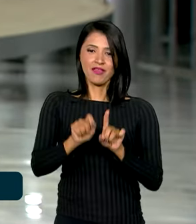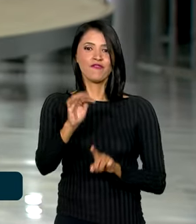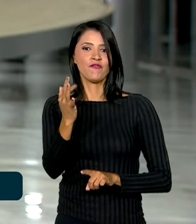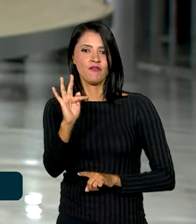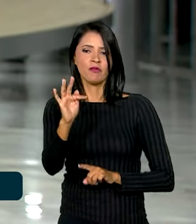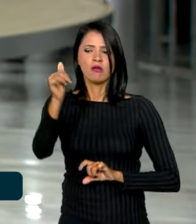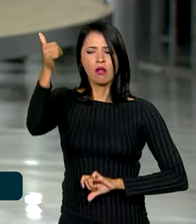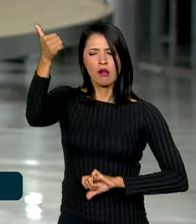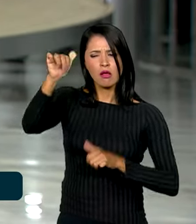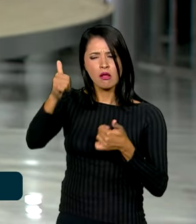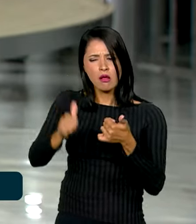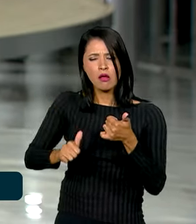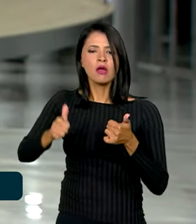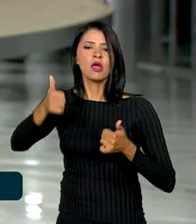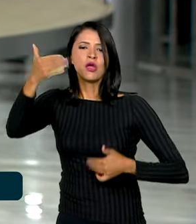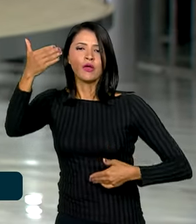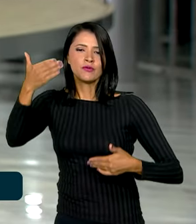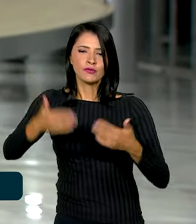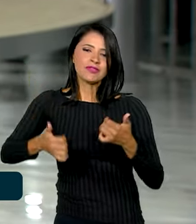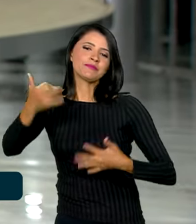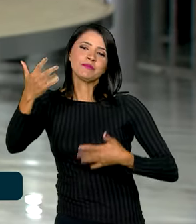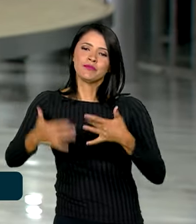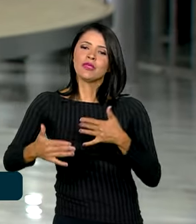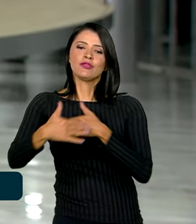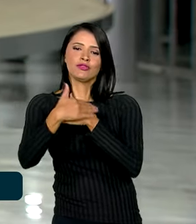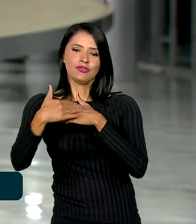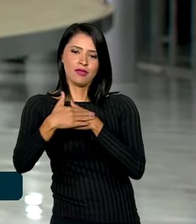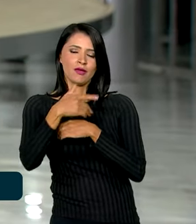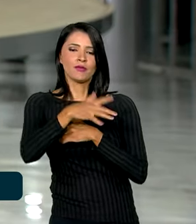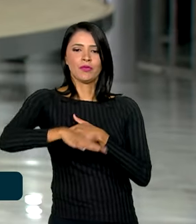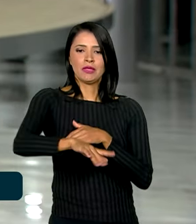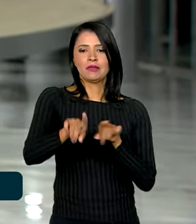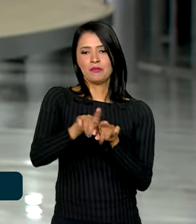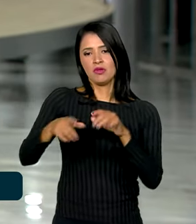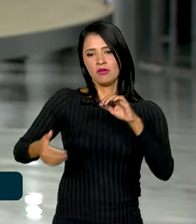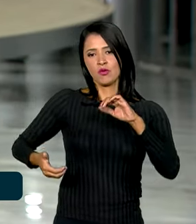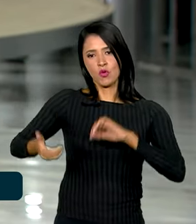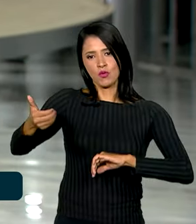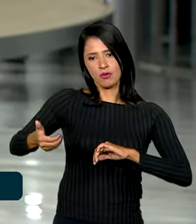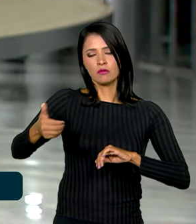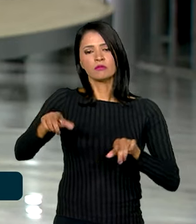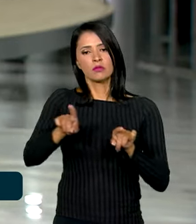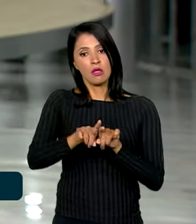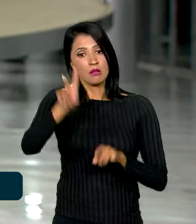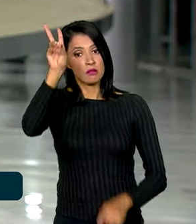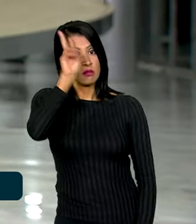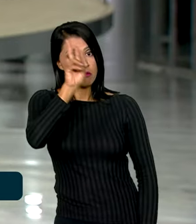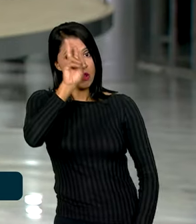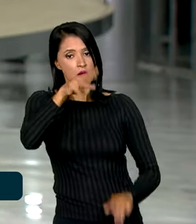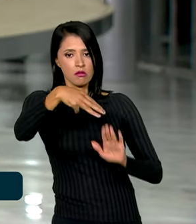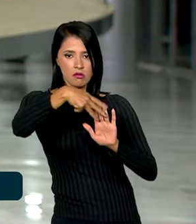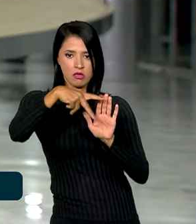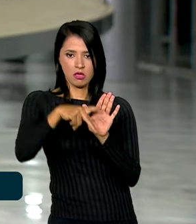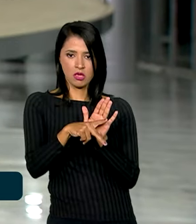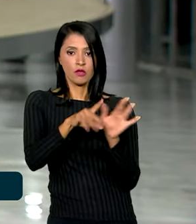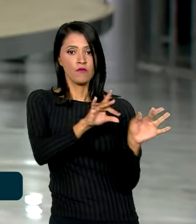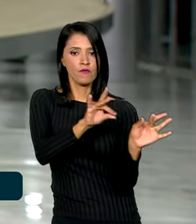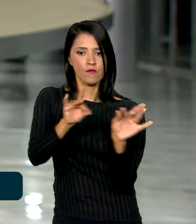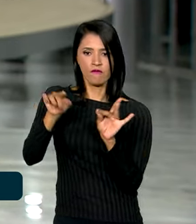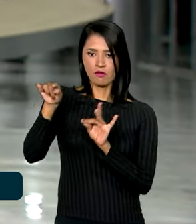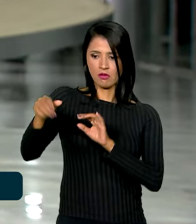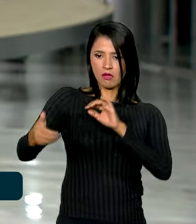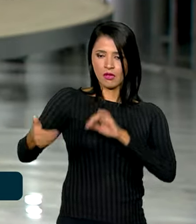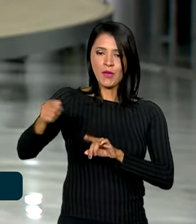Serão análises e diálogos com o setor produtivo e Congresso Nacional. Vamos lembrar que essa medida provisória foi enviada ao